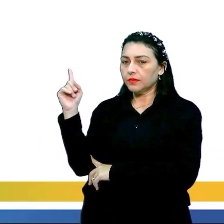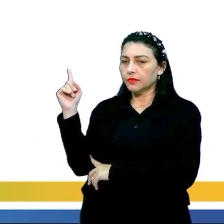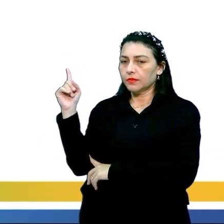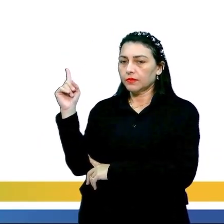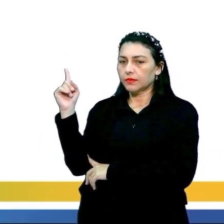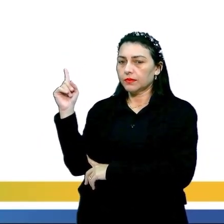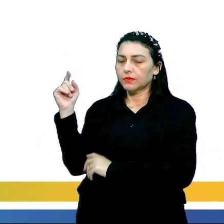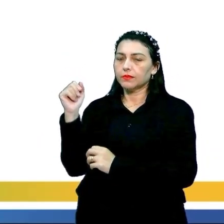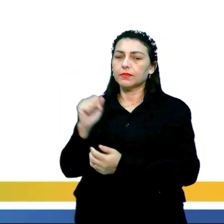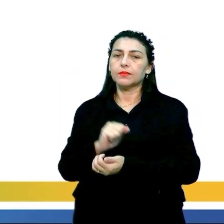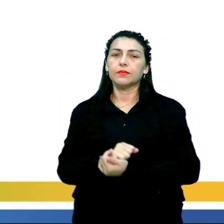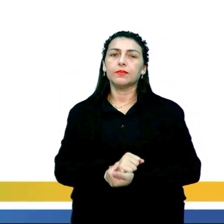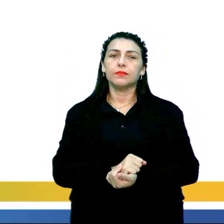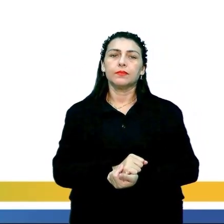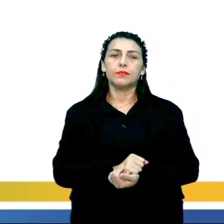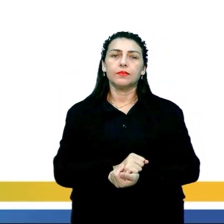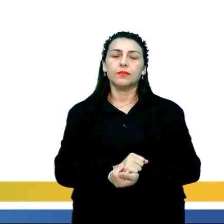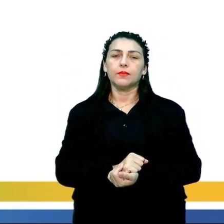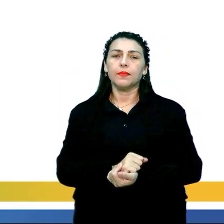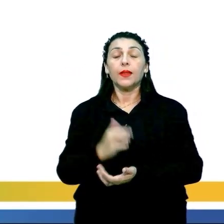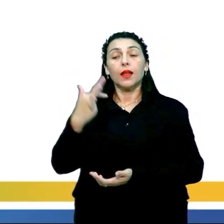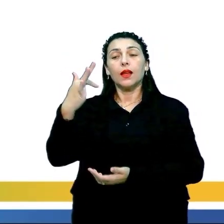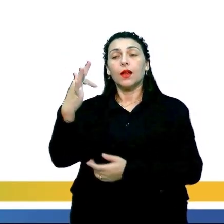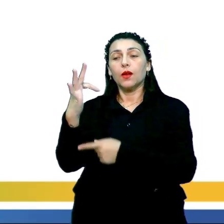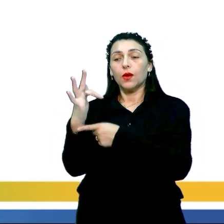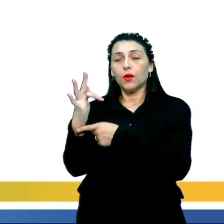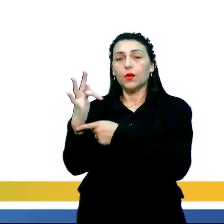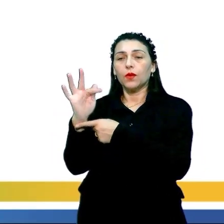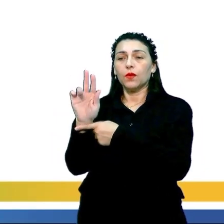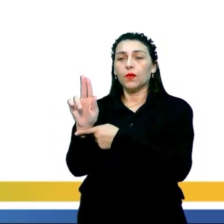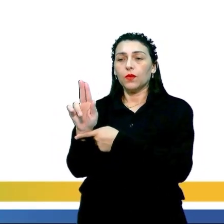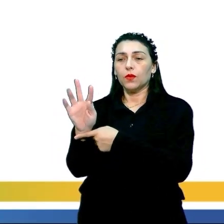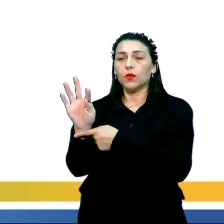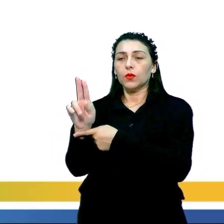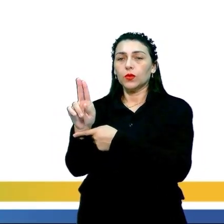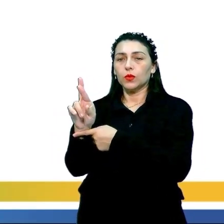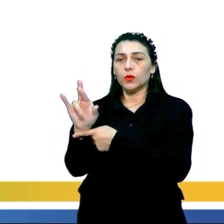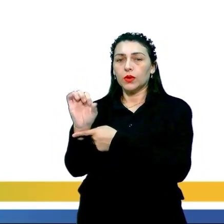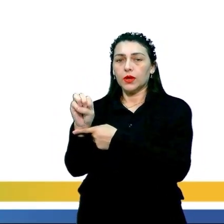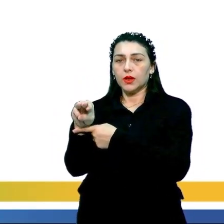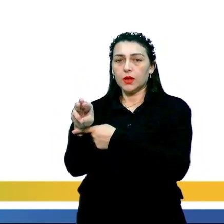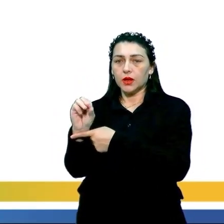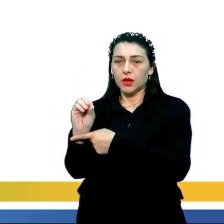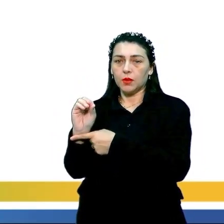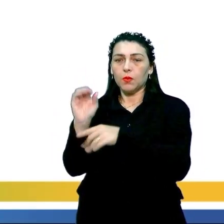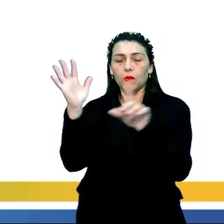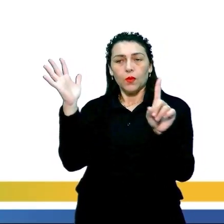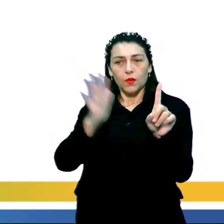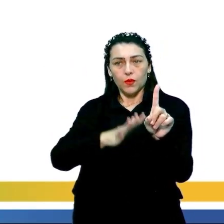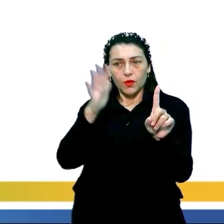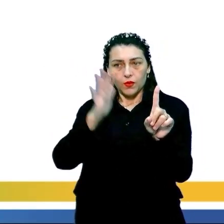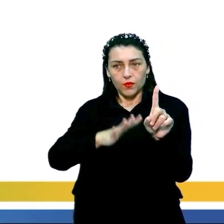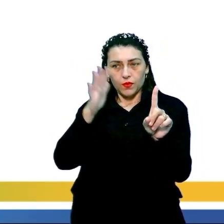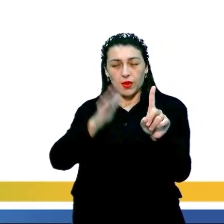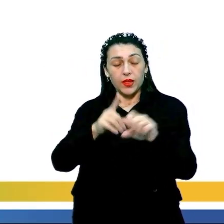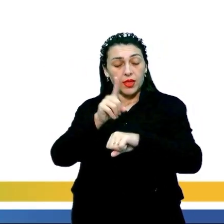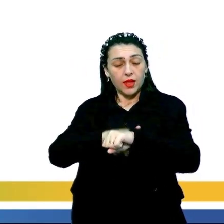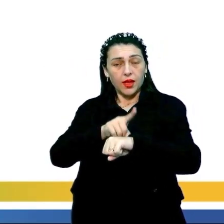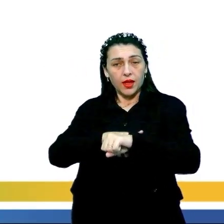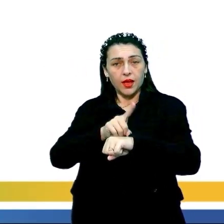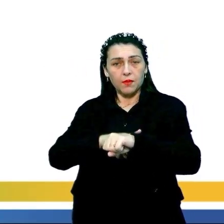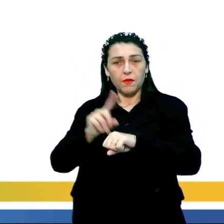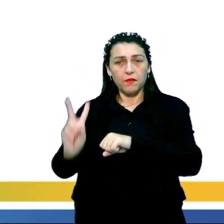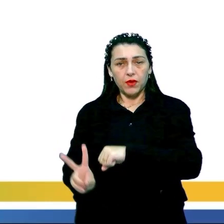Nascer do Sol. O futurismo, corrente influenciada pelas ações progressivas e futuristas da época,